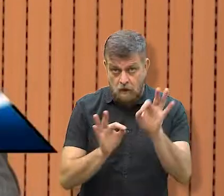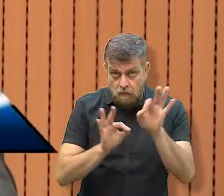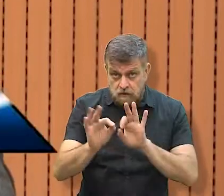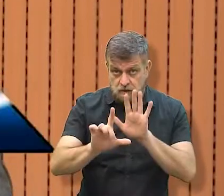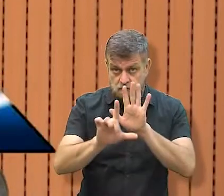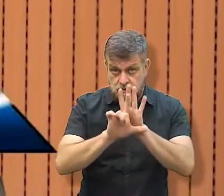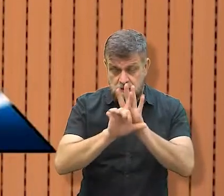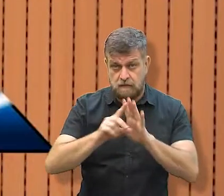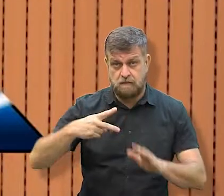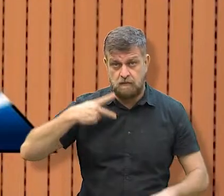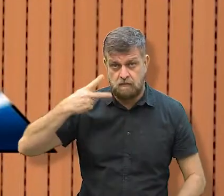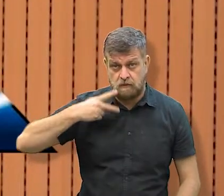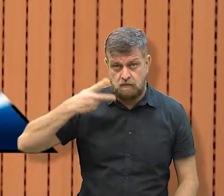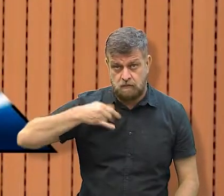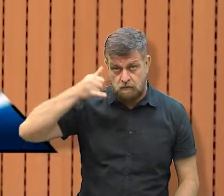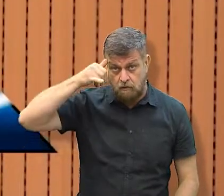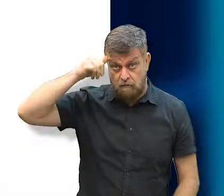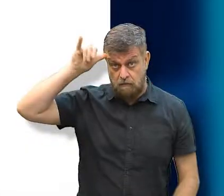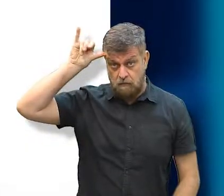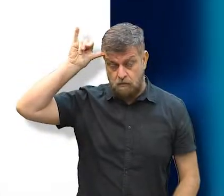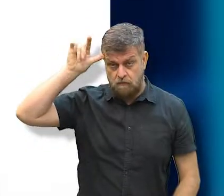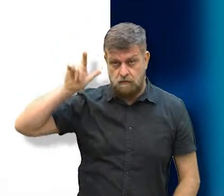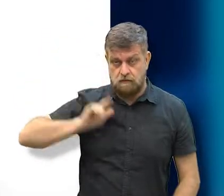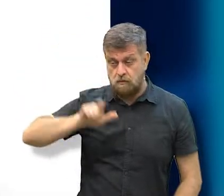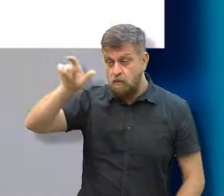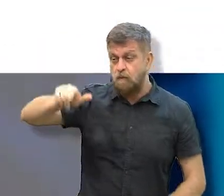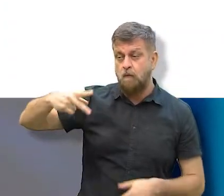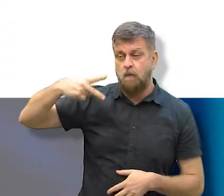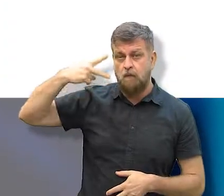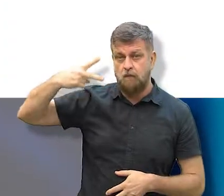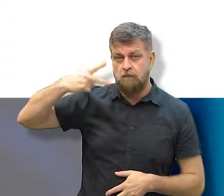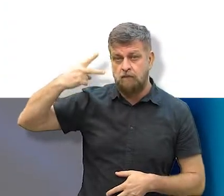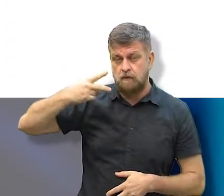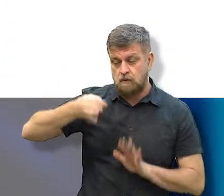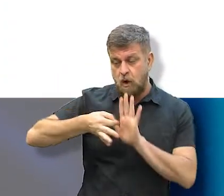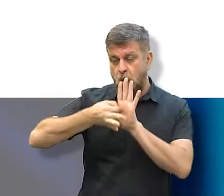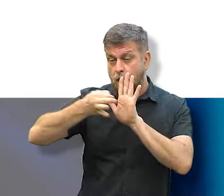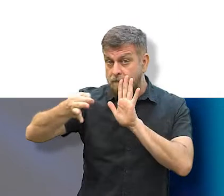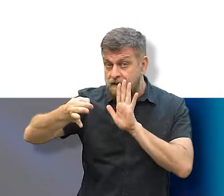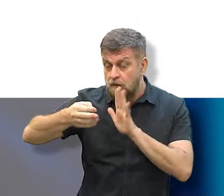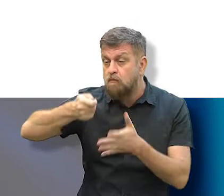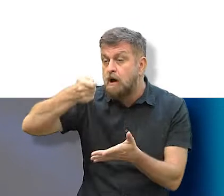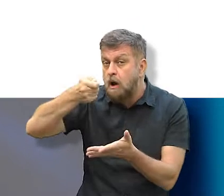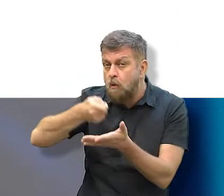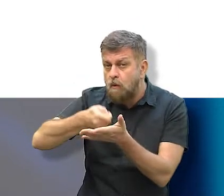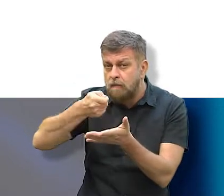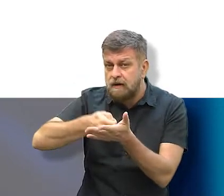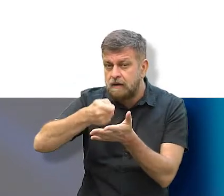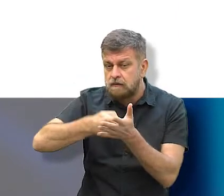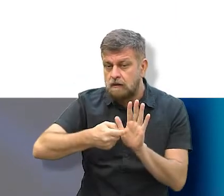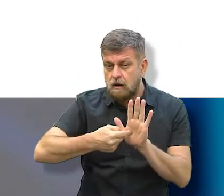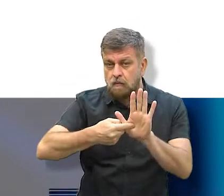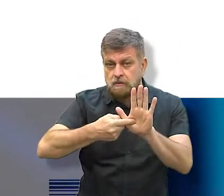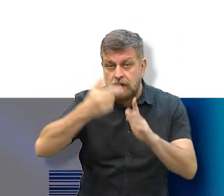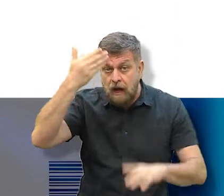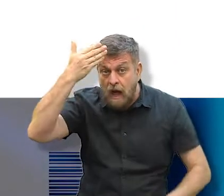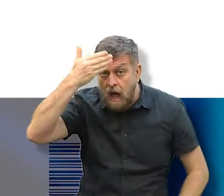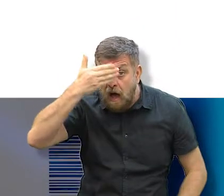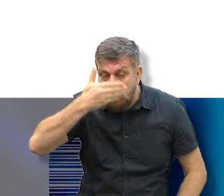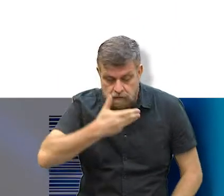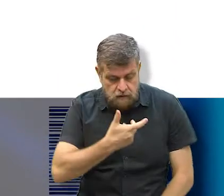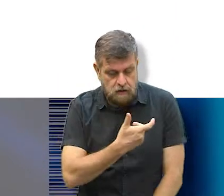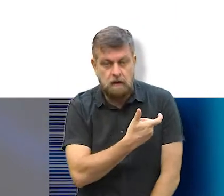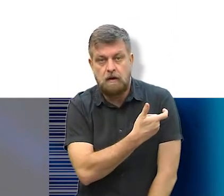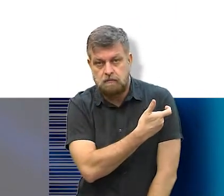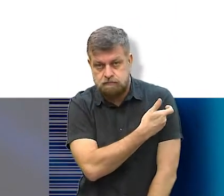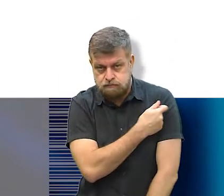No projeto de lei do vereador Paulo Búfalo, o parlamentar defende que seja obrigatória a apresentação do comprovante de